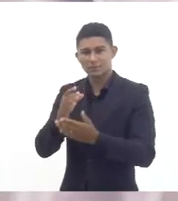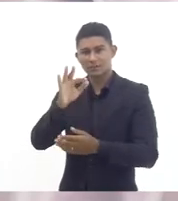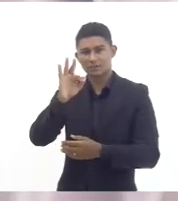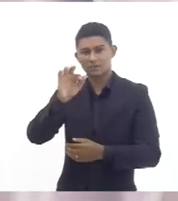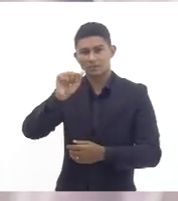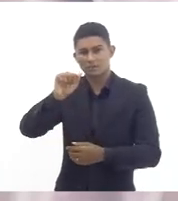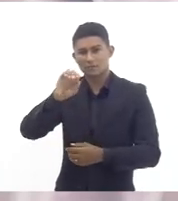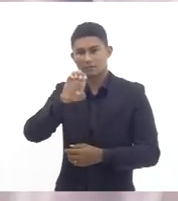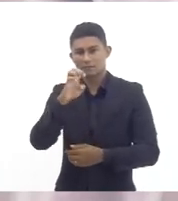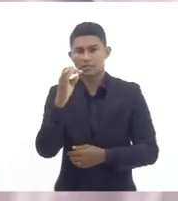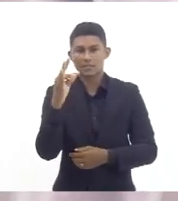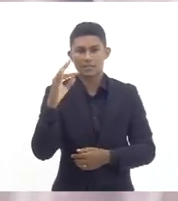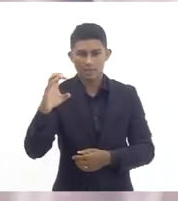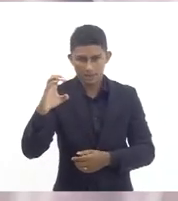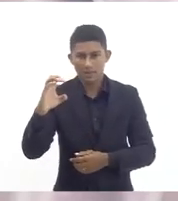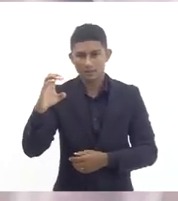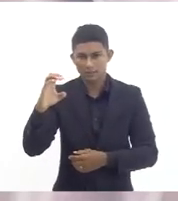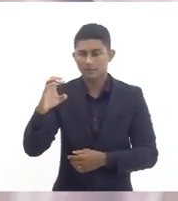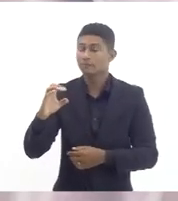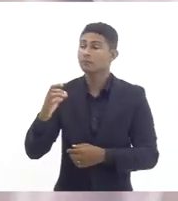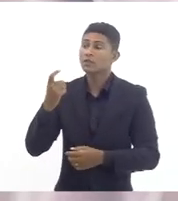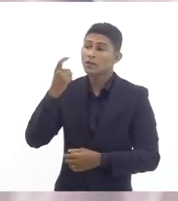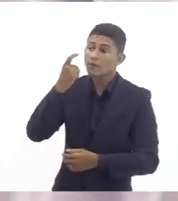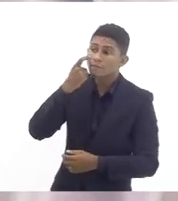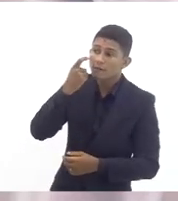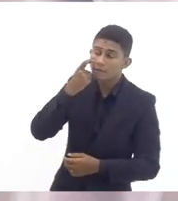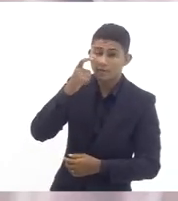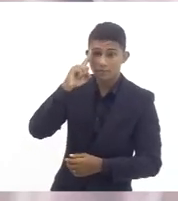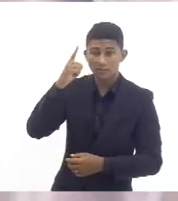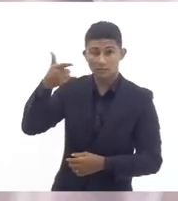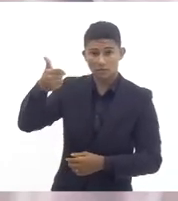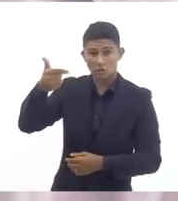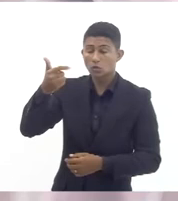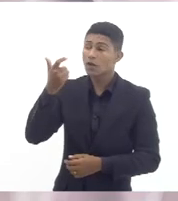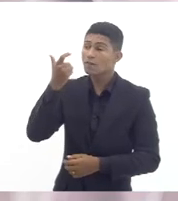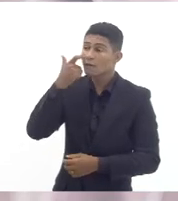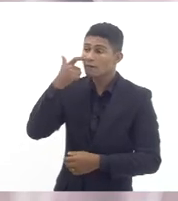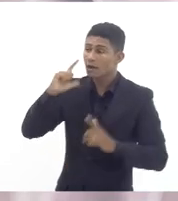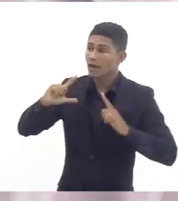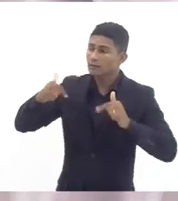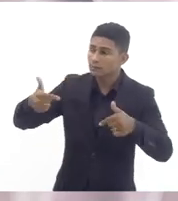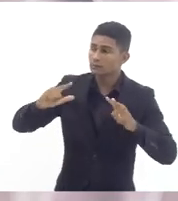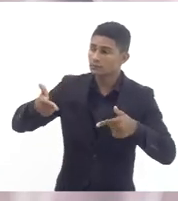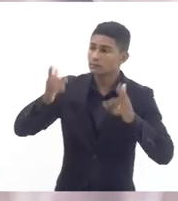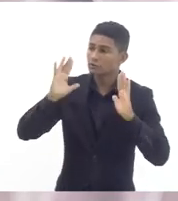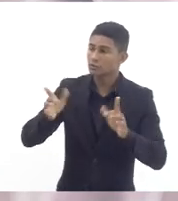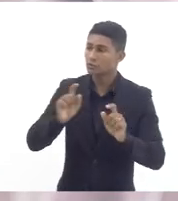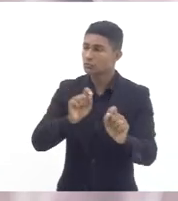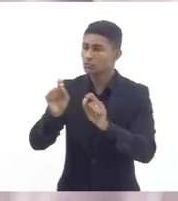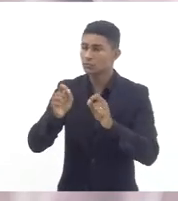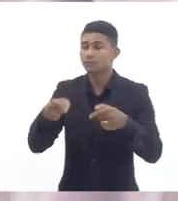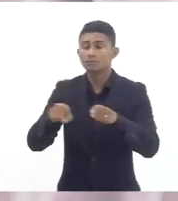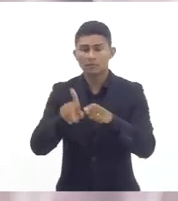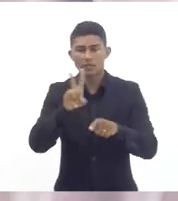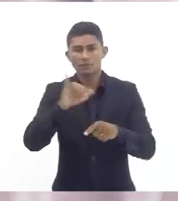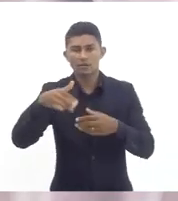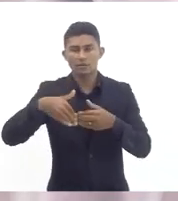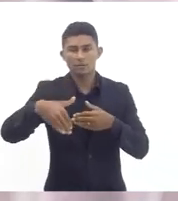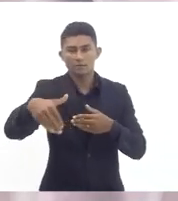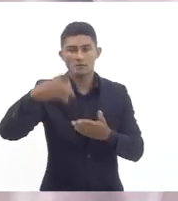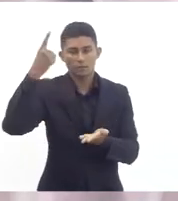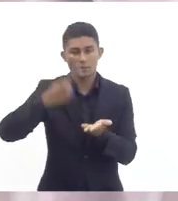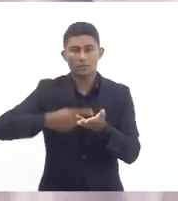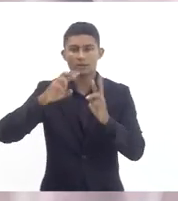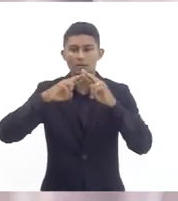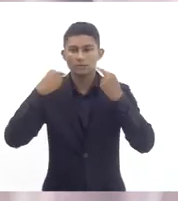fazer uma reavaliação do que foi possível andar daqui para lá vamos também agendar uma audiência com a Secretaria de Educação com um